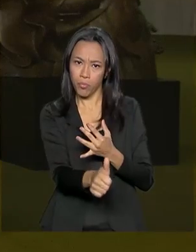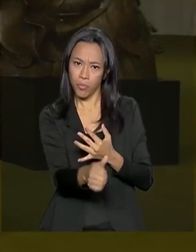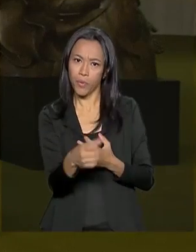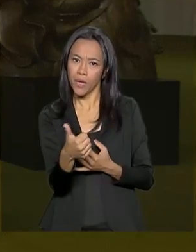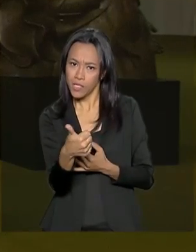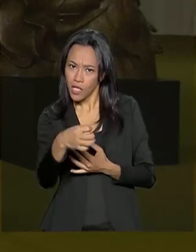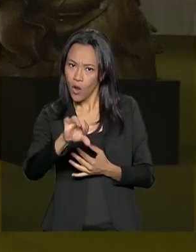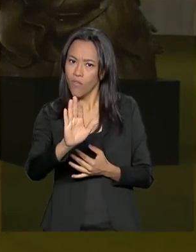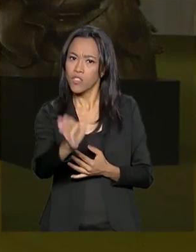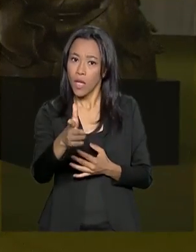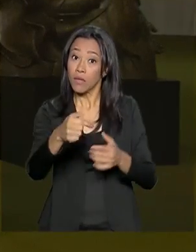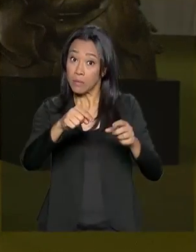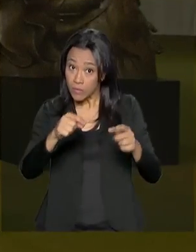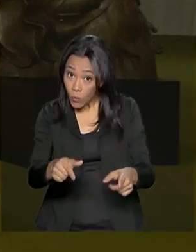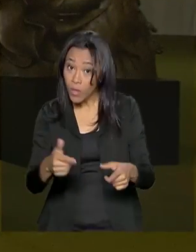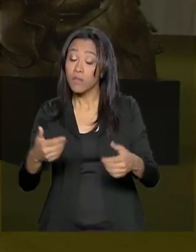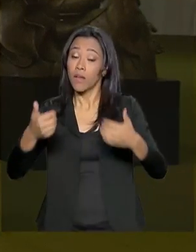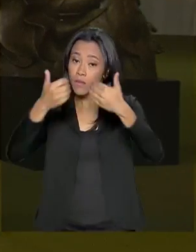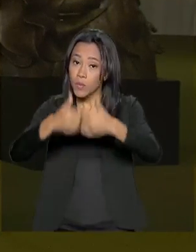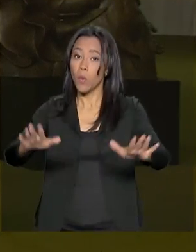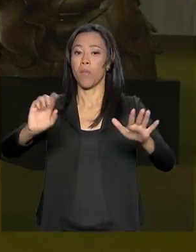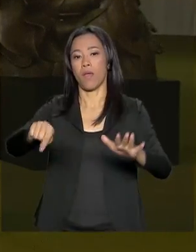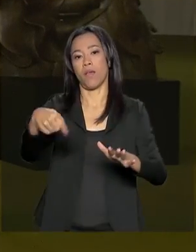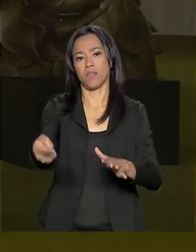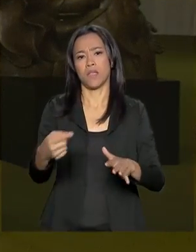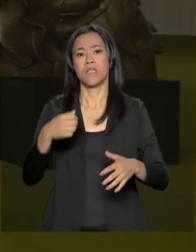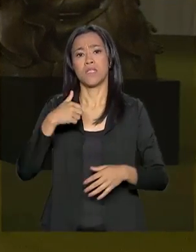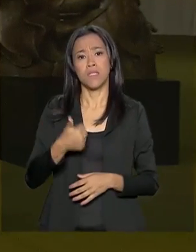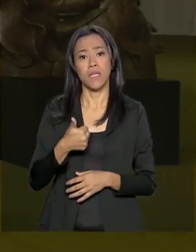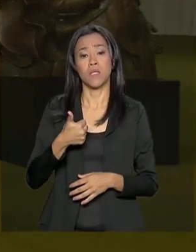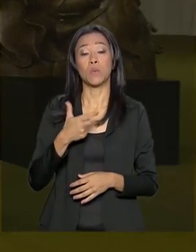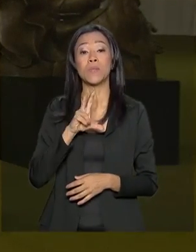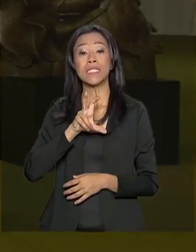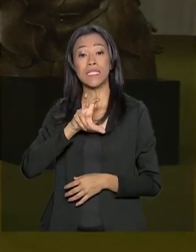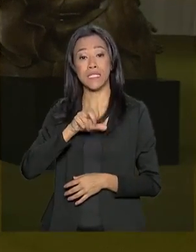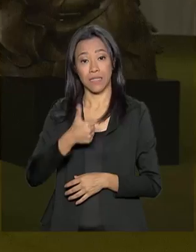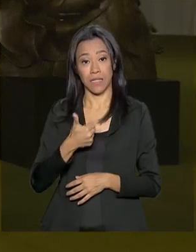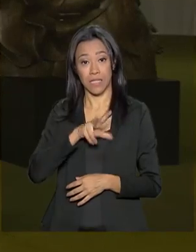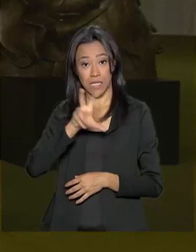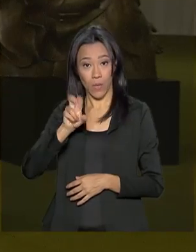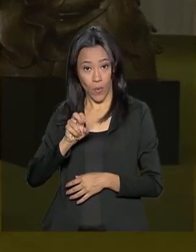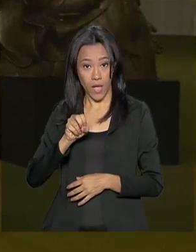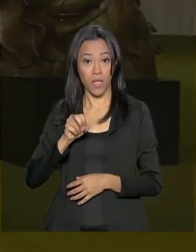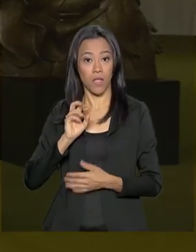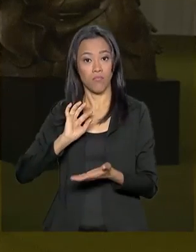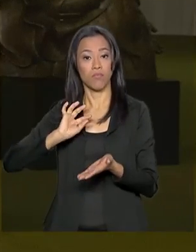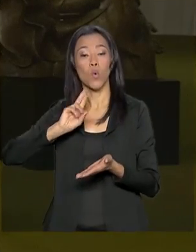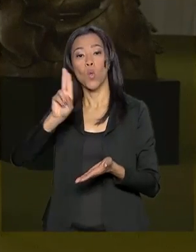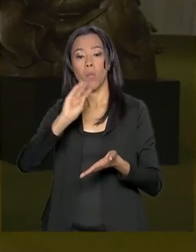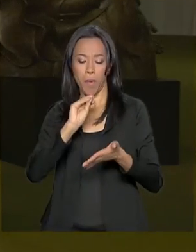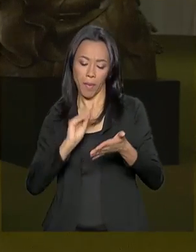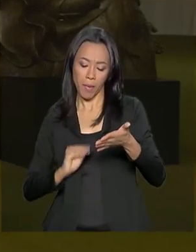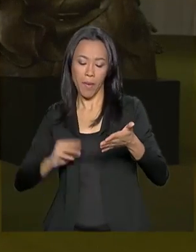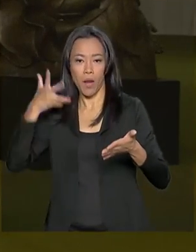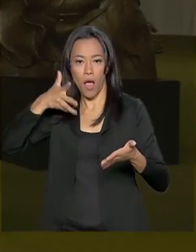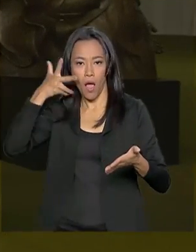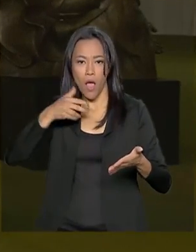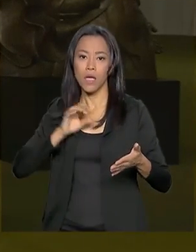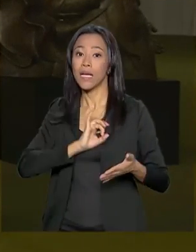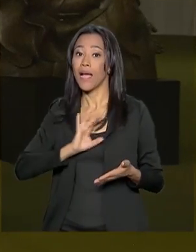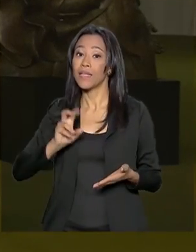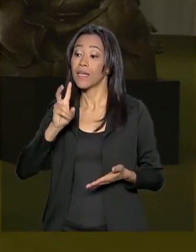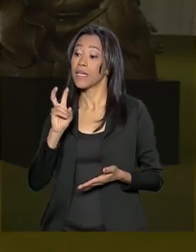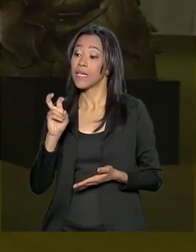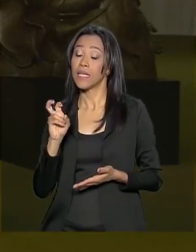começar. 150 deputados até o momento se inscreveram para falar. Os membros da comissão vão ter 15 minutos e os não